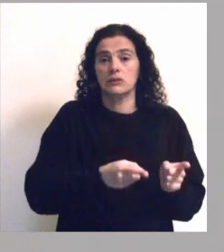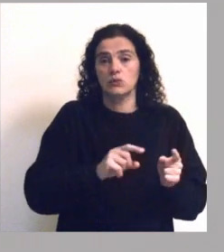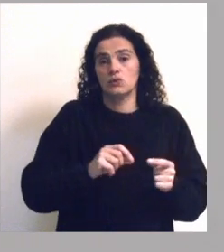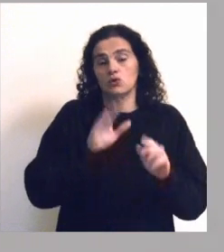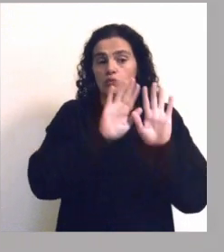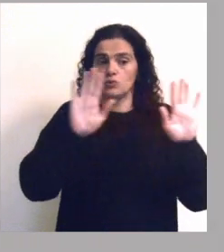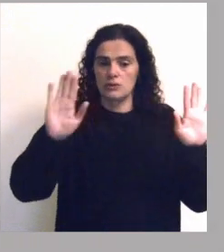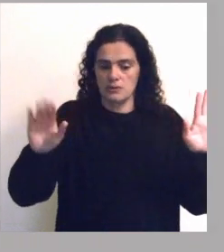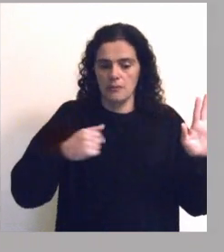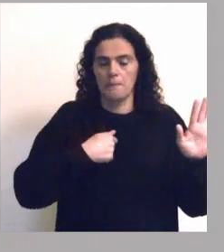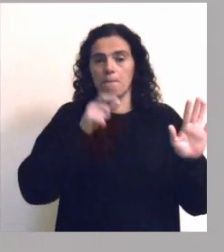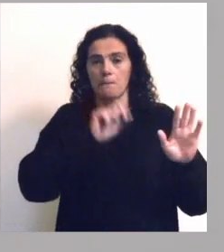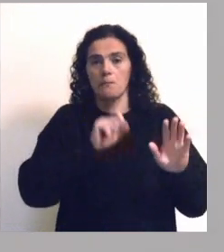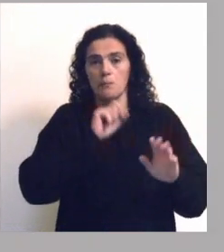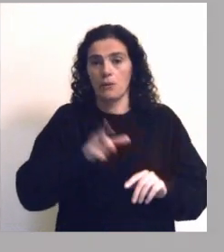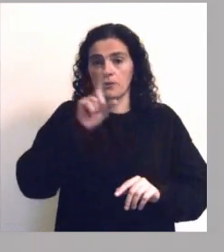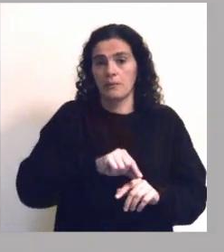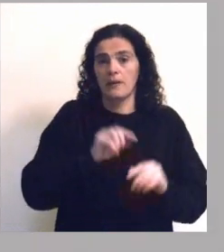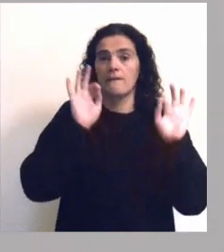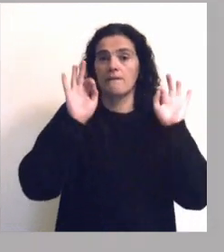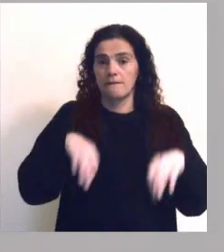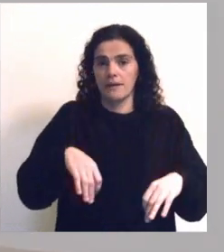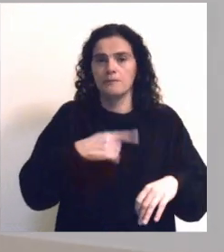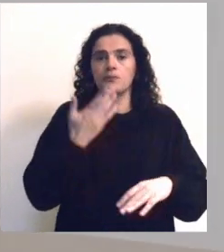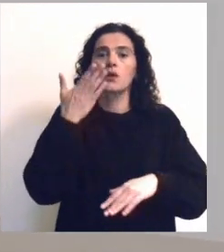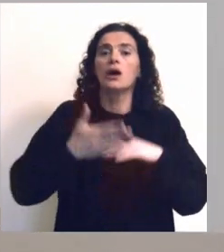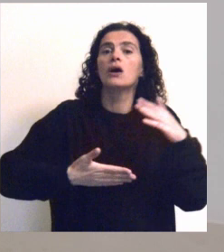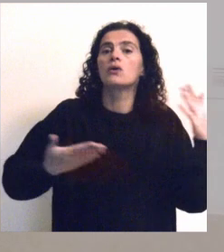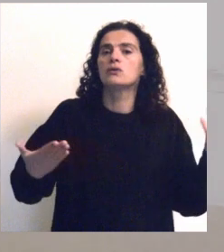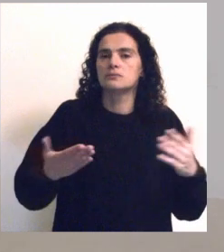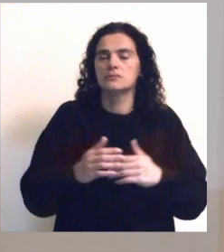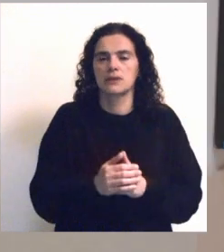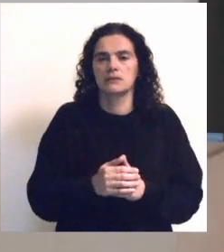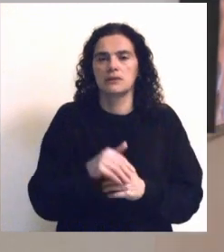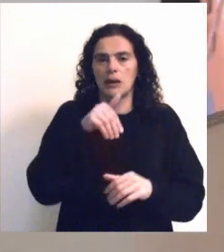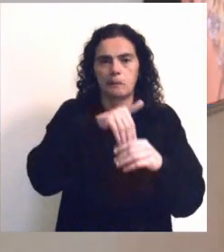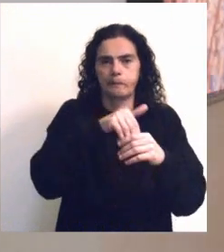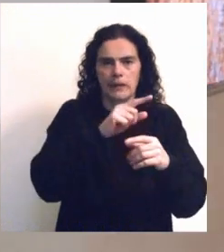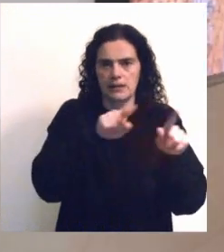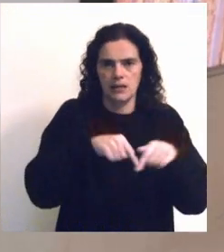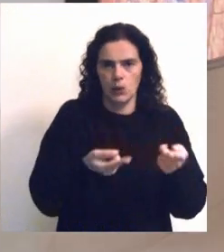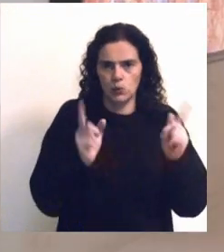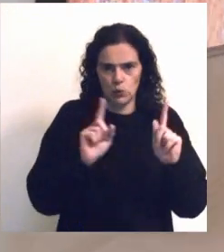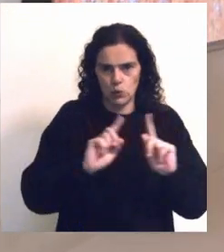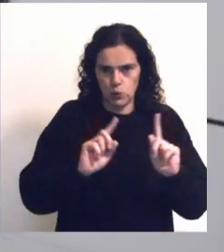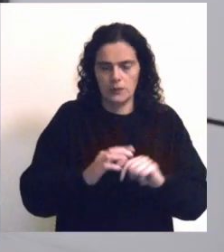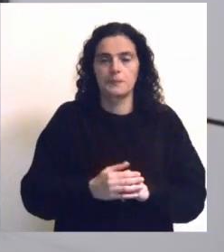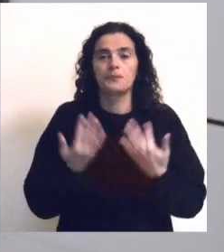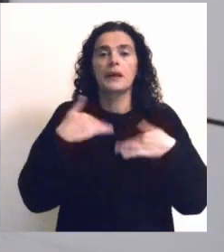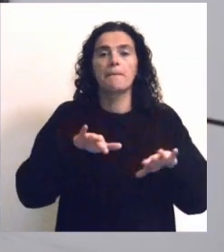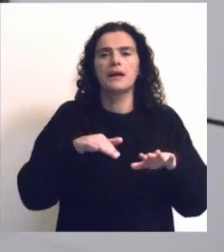da exposição, e que poderá ser também o seu fim, acontece não no interior das salas,